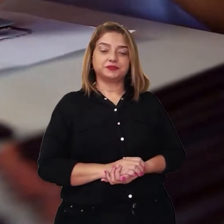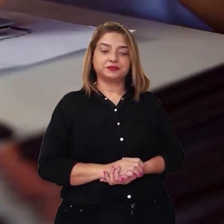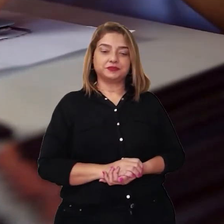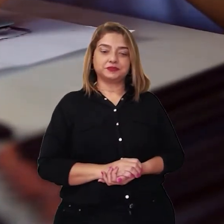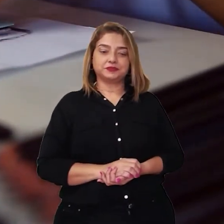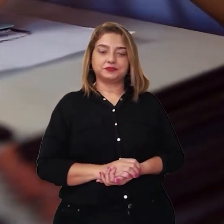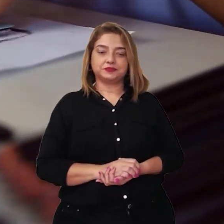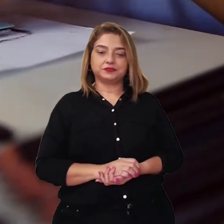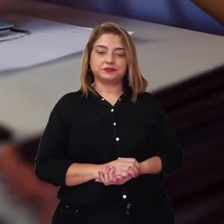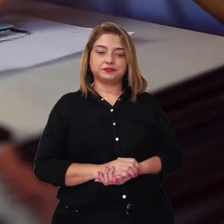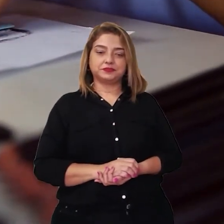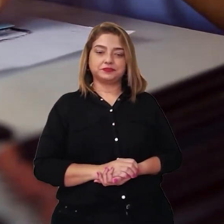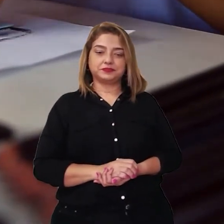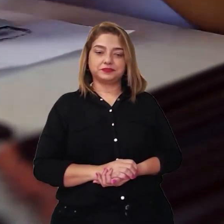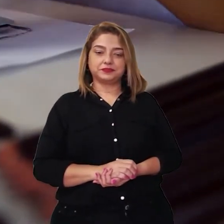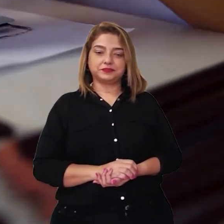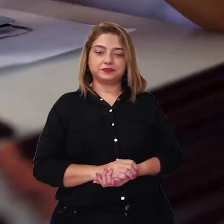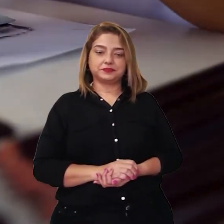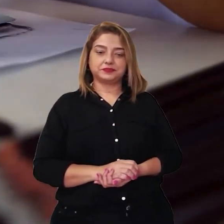nosso desenho.